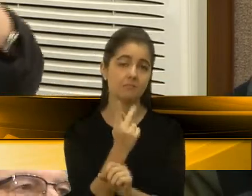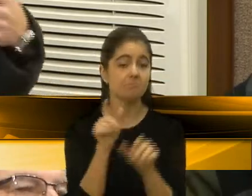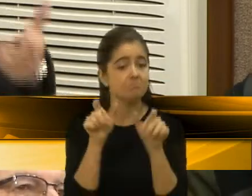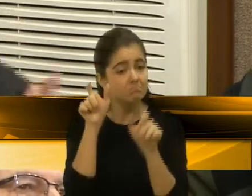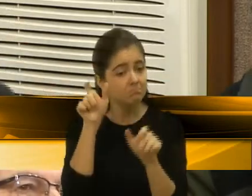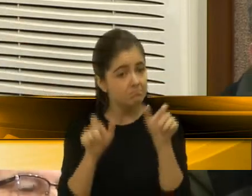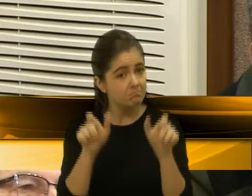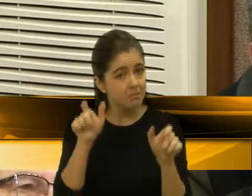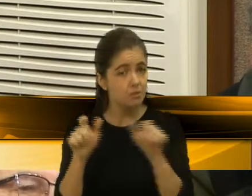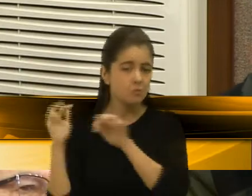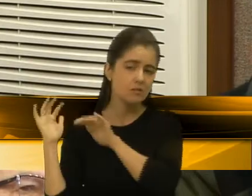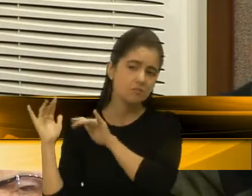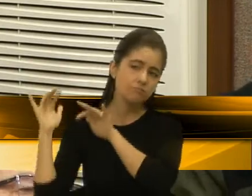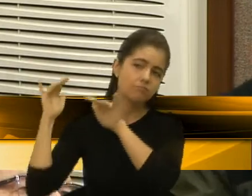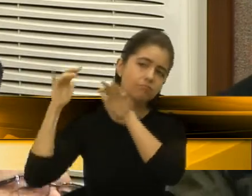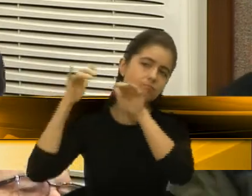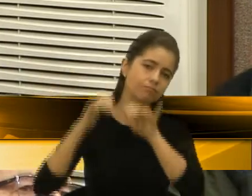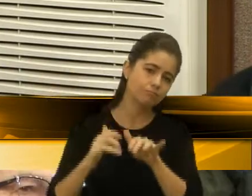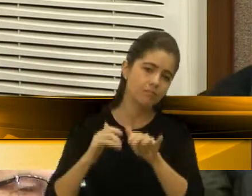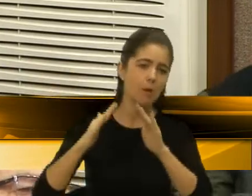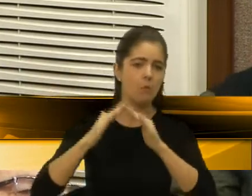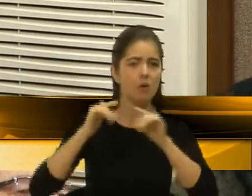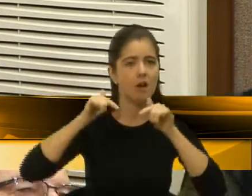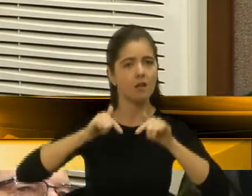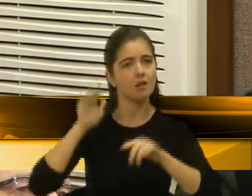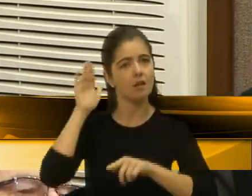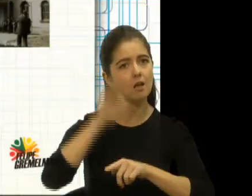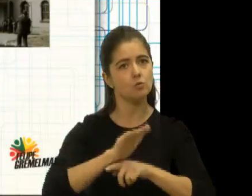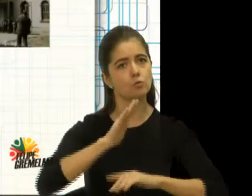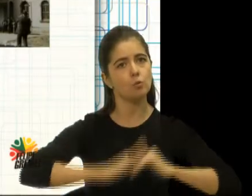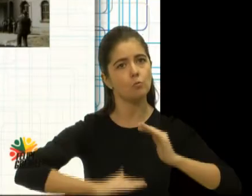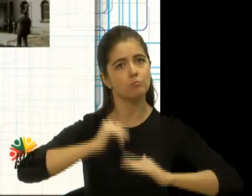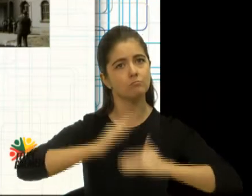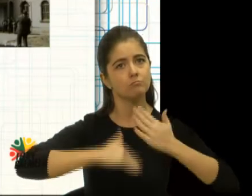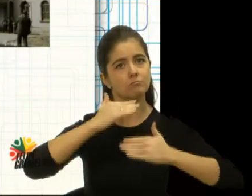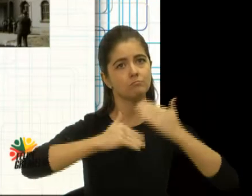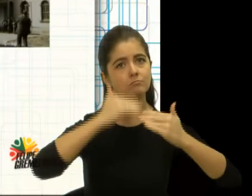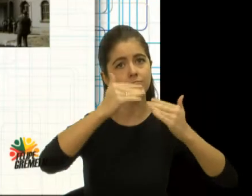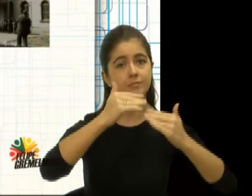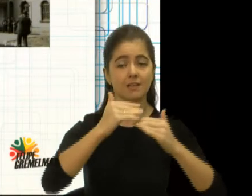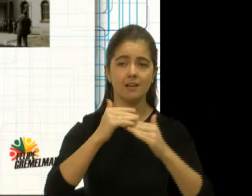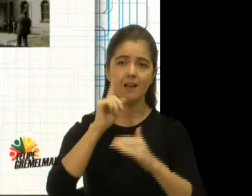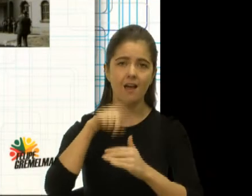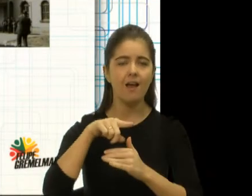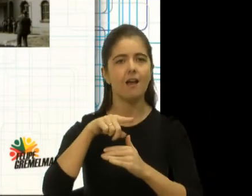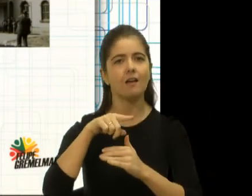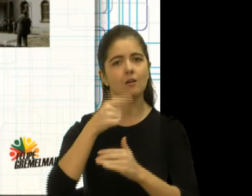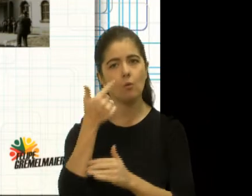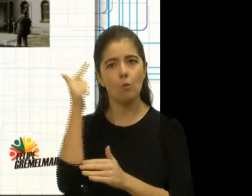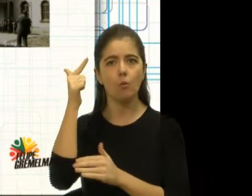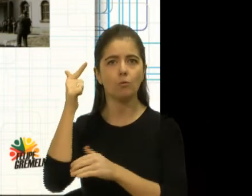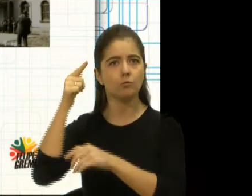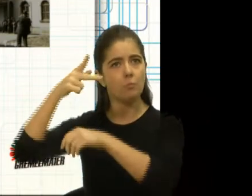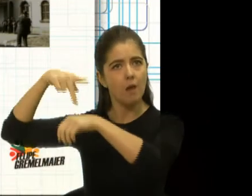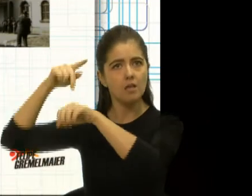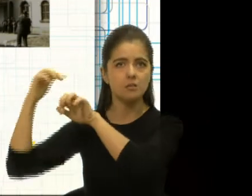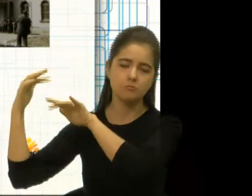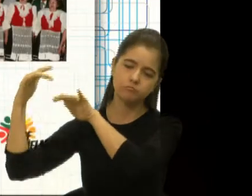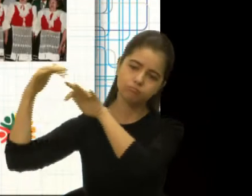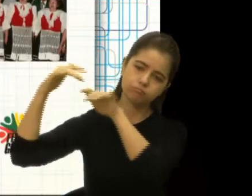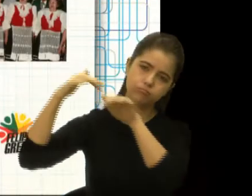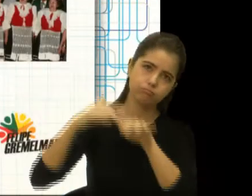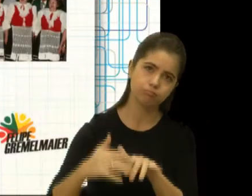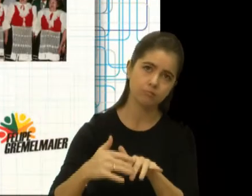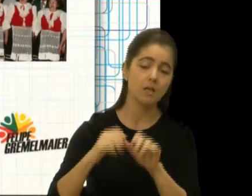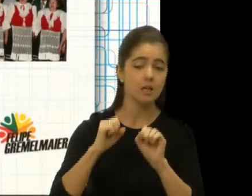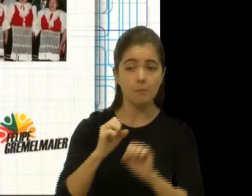pessoas que vieram morar em Caxias do Sul e ajudaram na construção da cidade. Esses imigrantes todos que eles possam conhecer a construção de Caxias do Sul